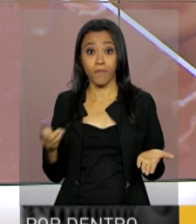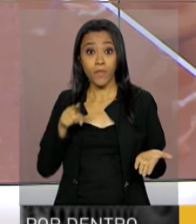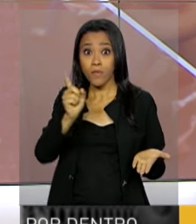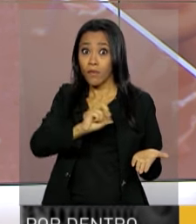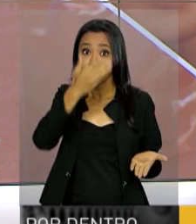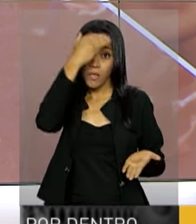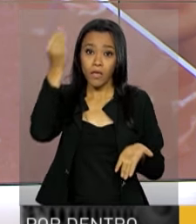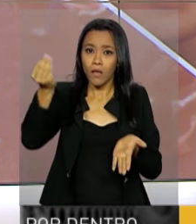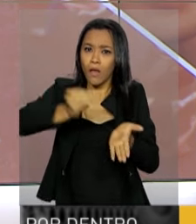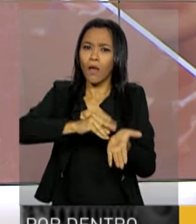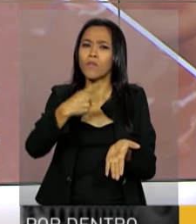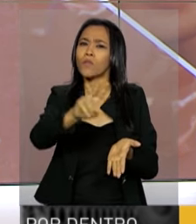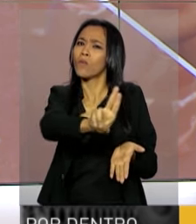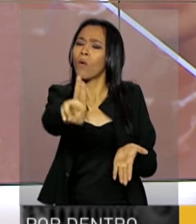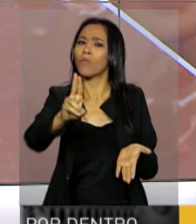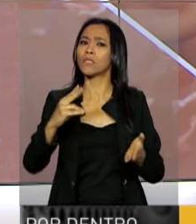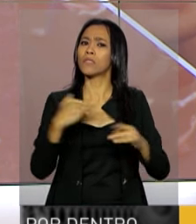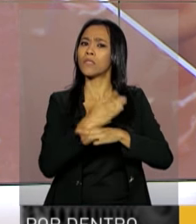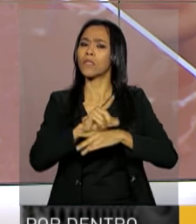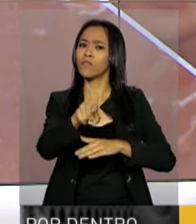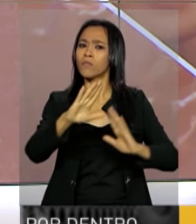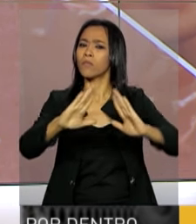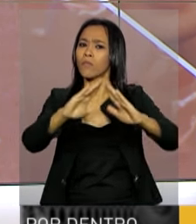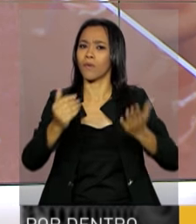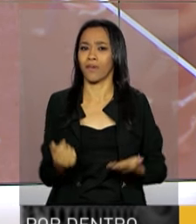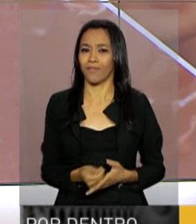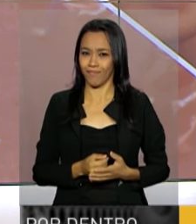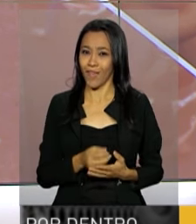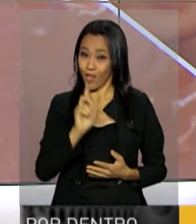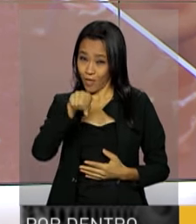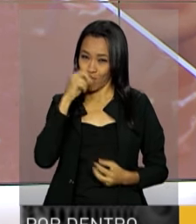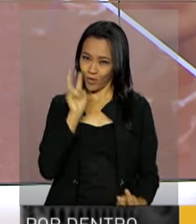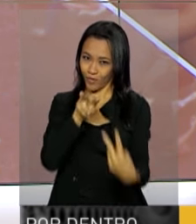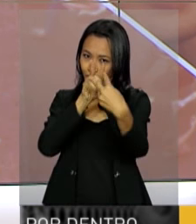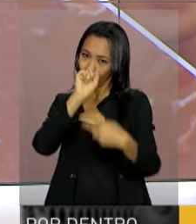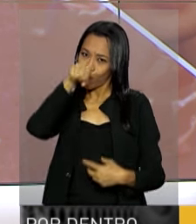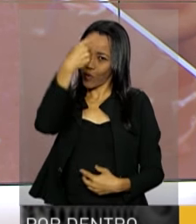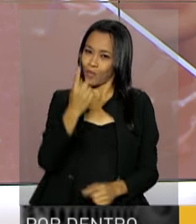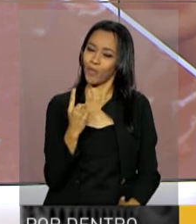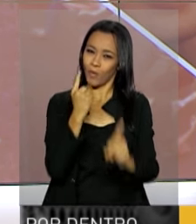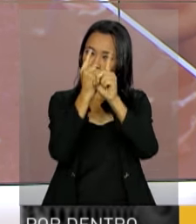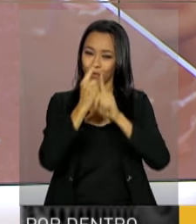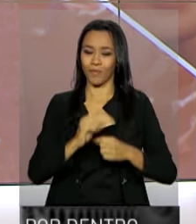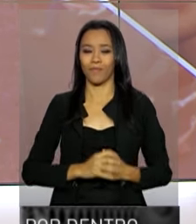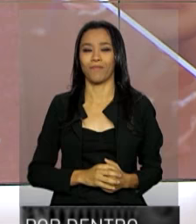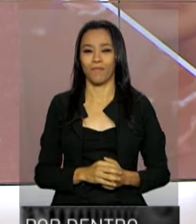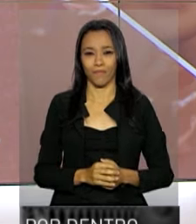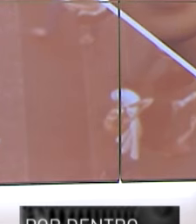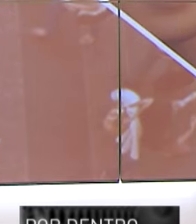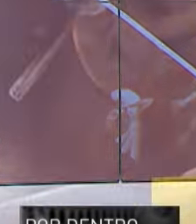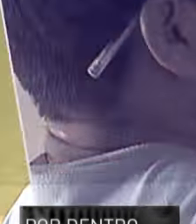Não se esqueça de informar o seu nome e a cidade onde você mora. Nos vemos no próximo programa. Até lá!